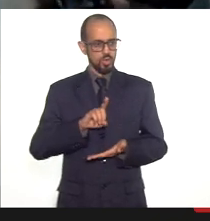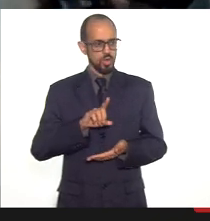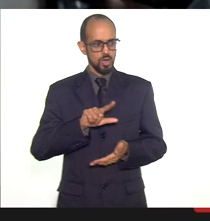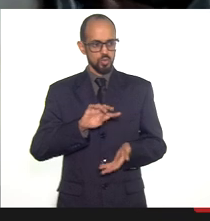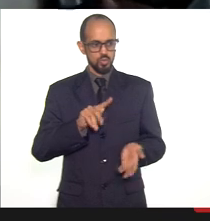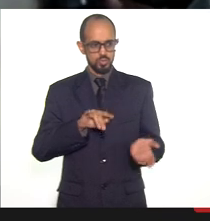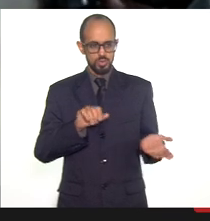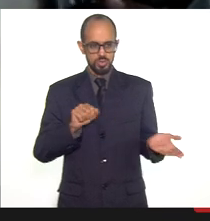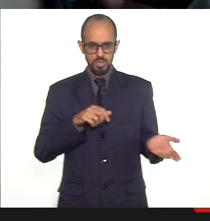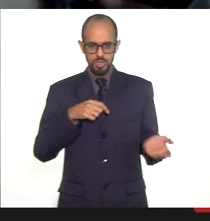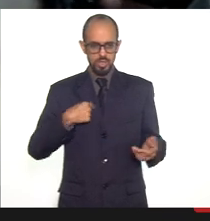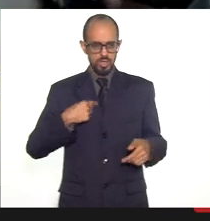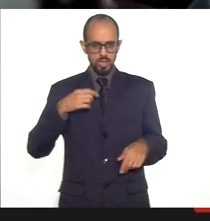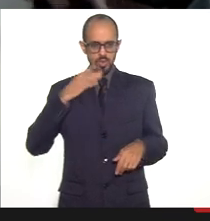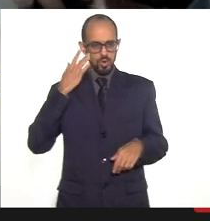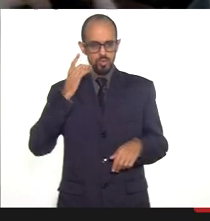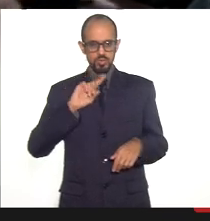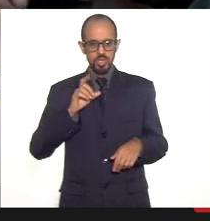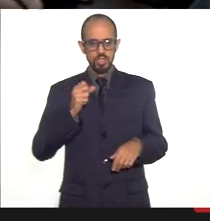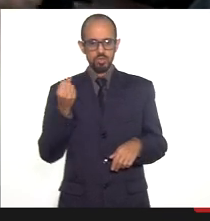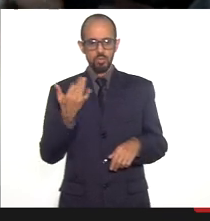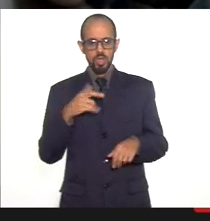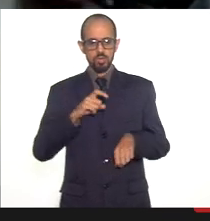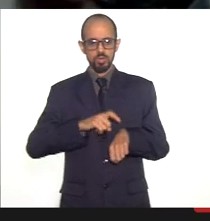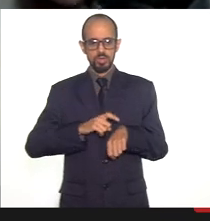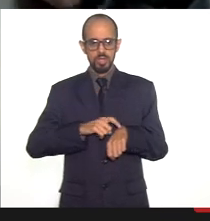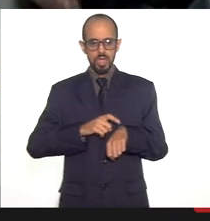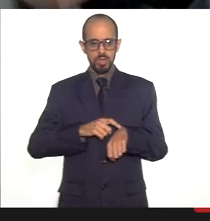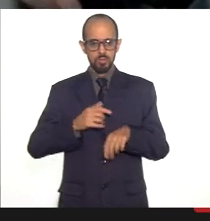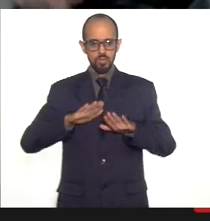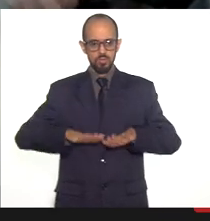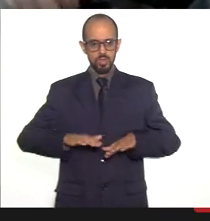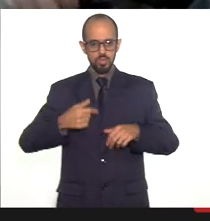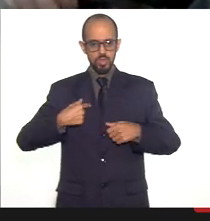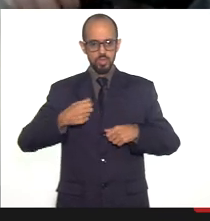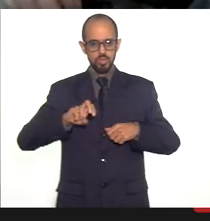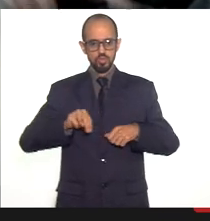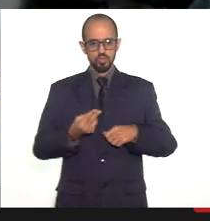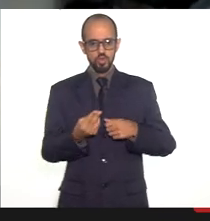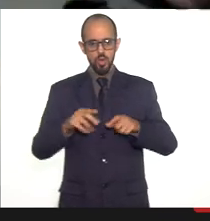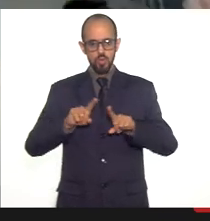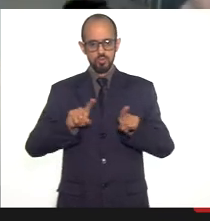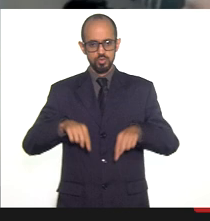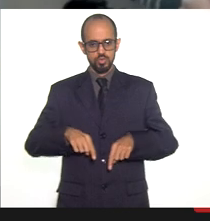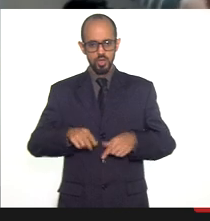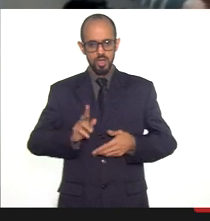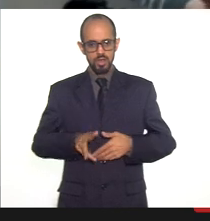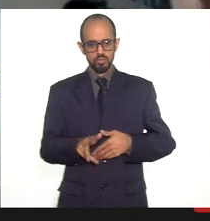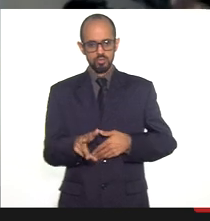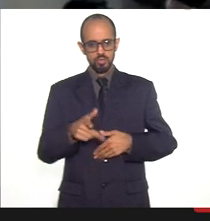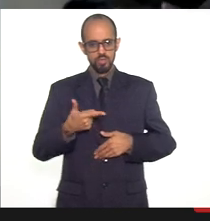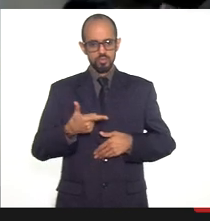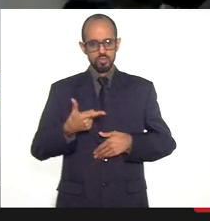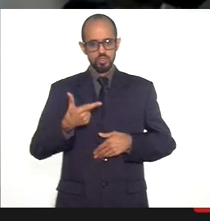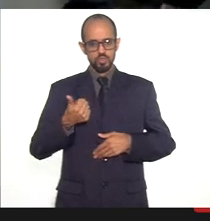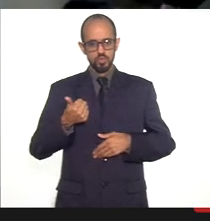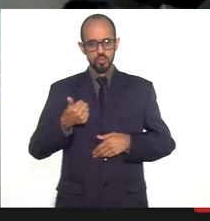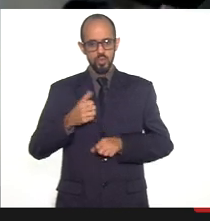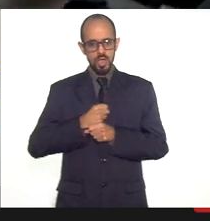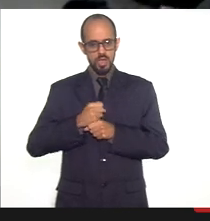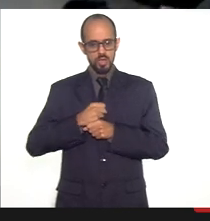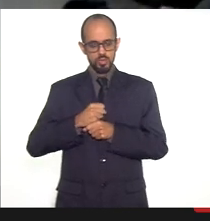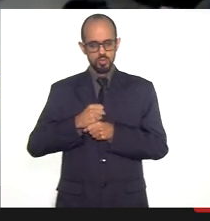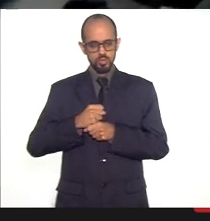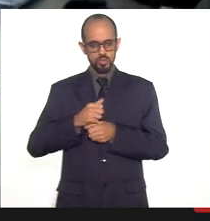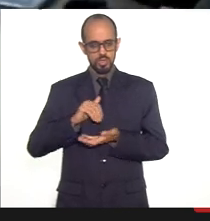não tenho a mínima ideia de quanto tempo eu fico, tá? Eu sou um servidor de carreira aqui da Secretaria de Saúde, estou há 21 anos aqui na Secretaria de